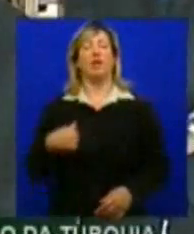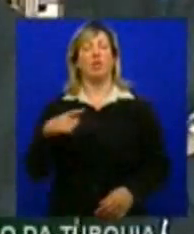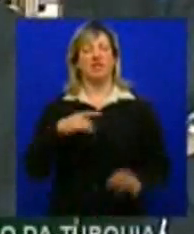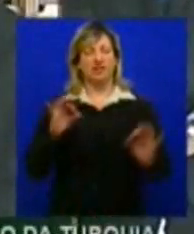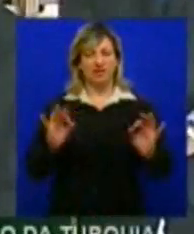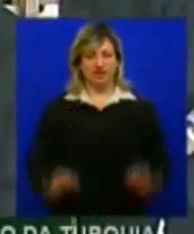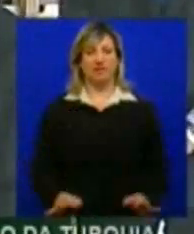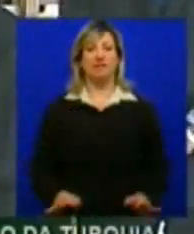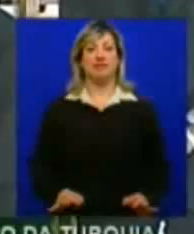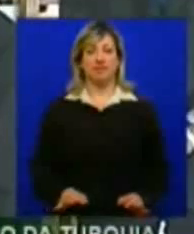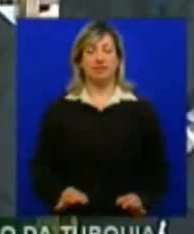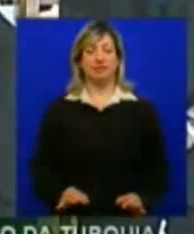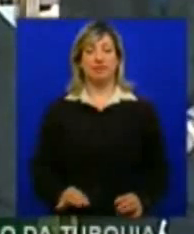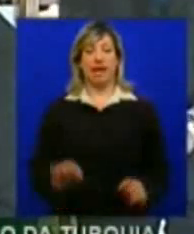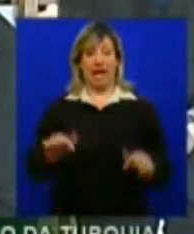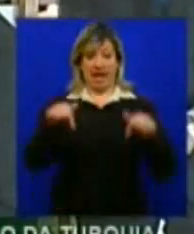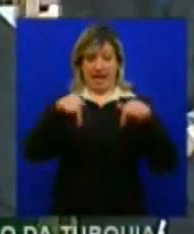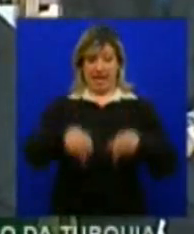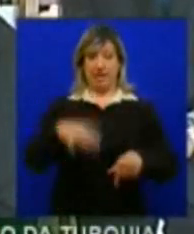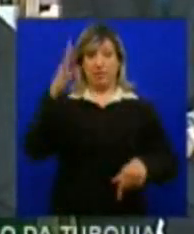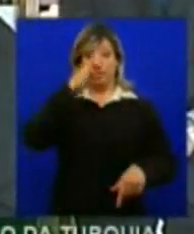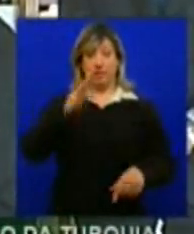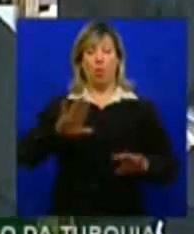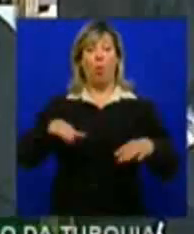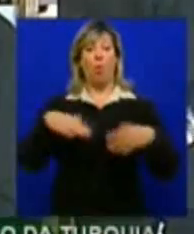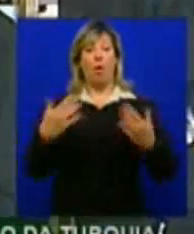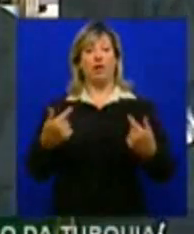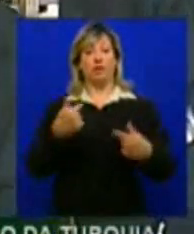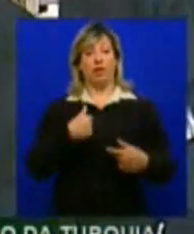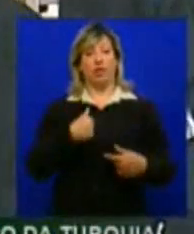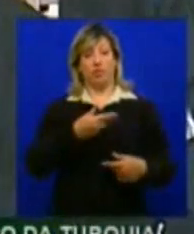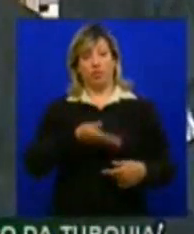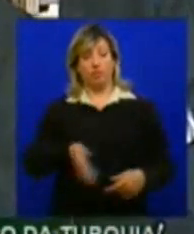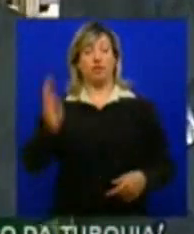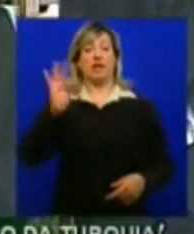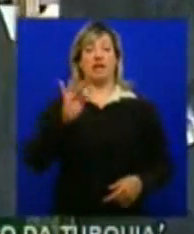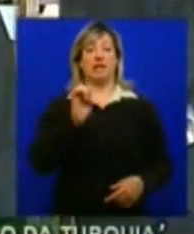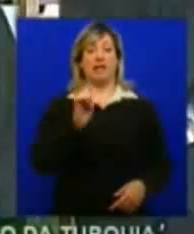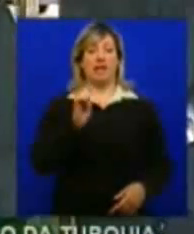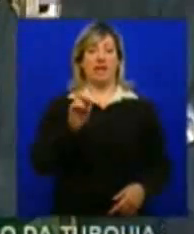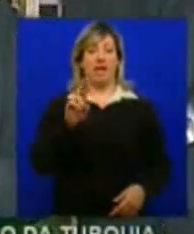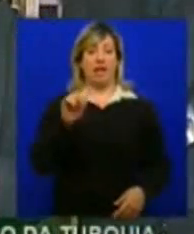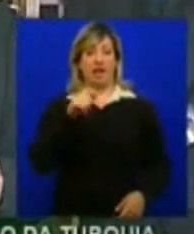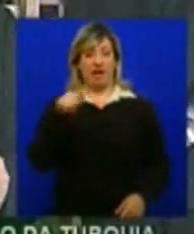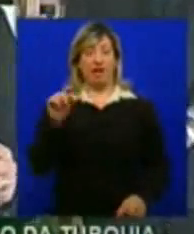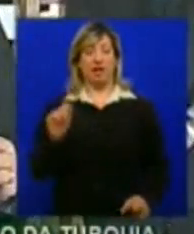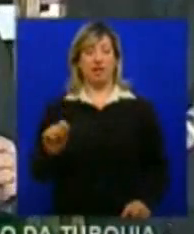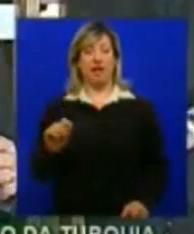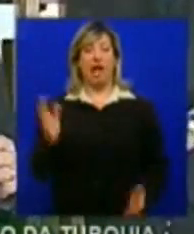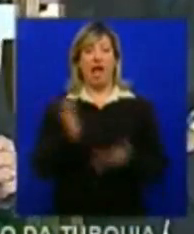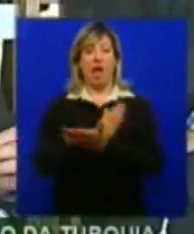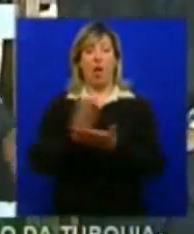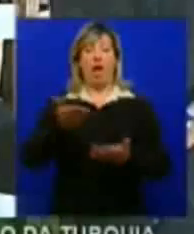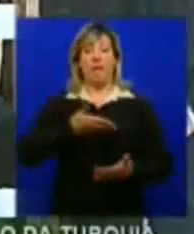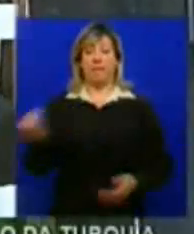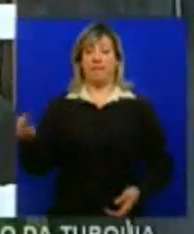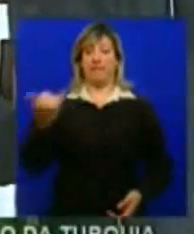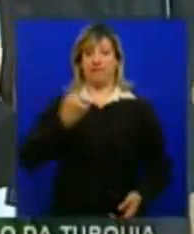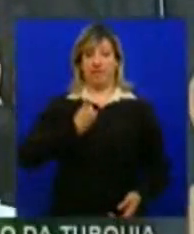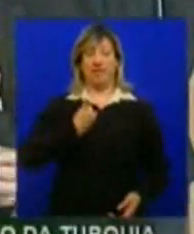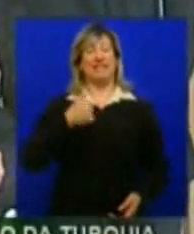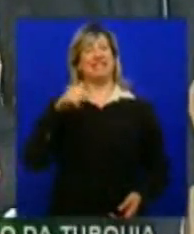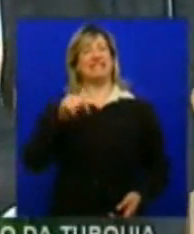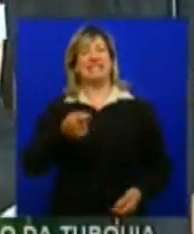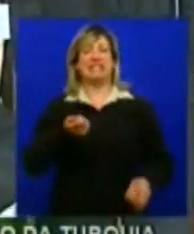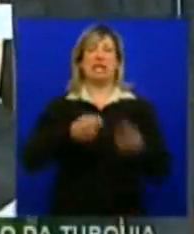certeza que aqui no Brasil quando eu saí para Teirã alguns amigos meus diziam Presidente é uma jogada muito